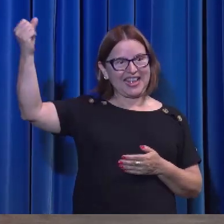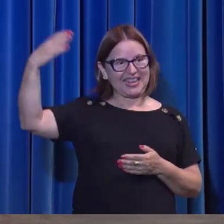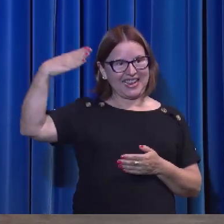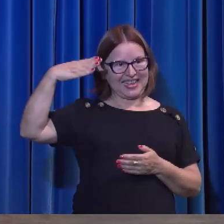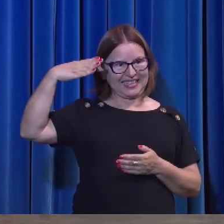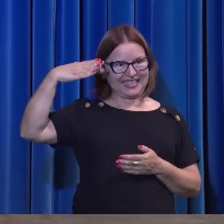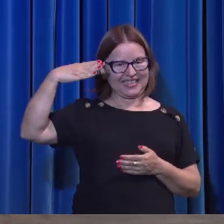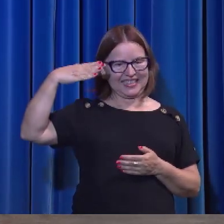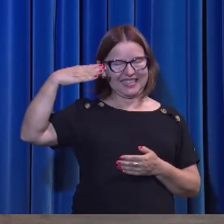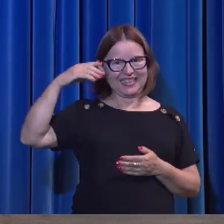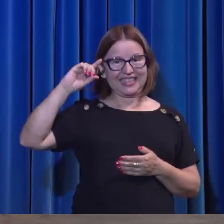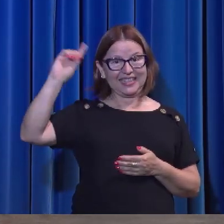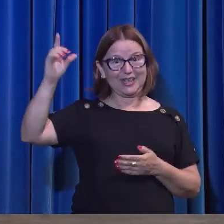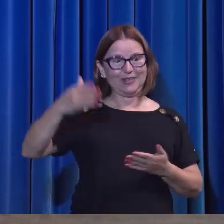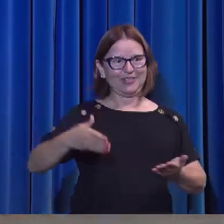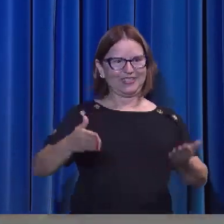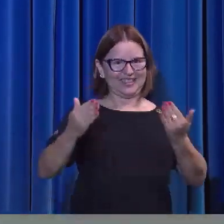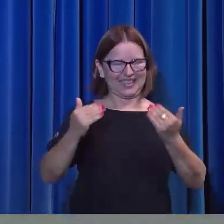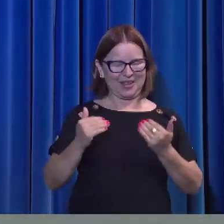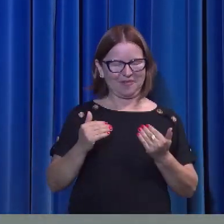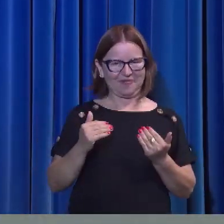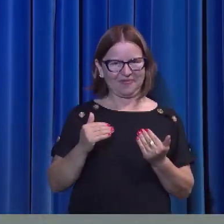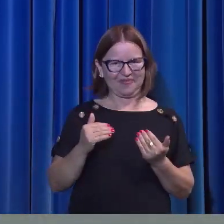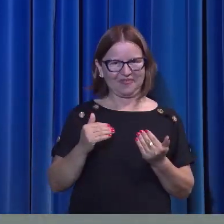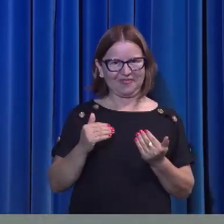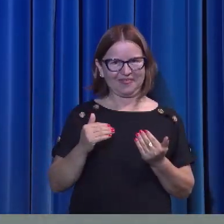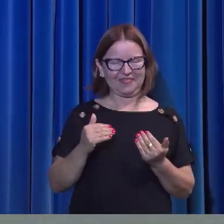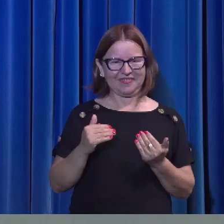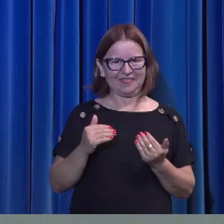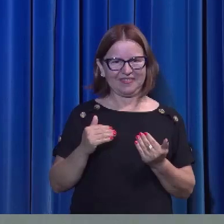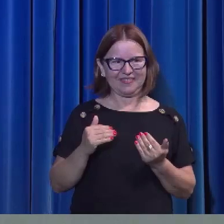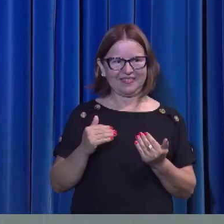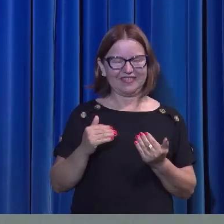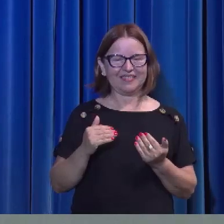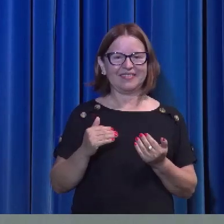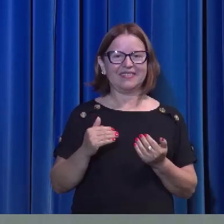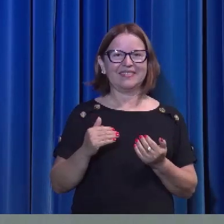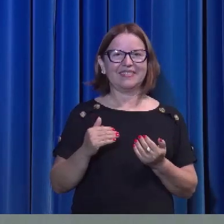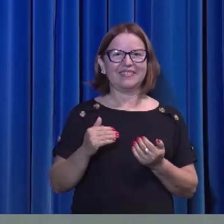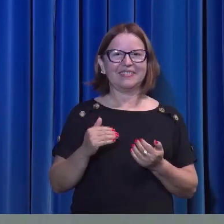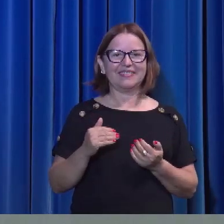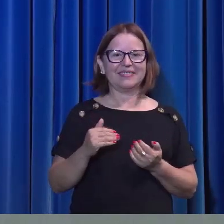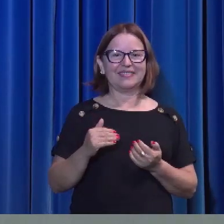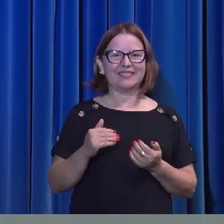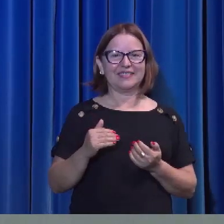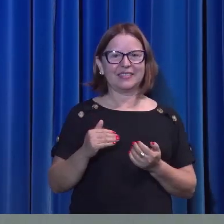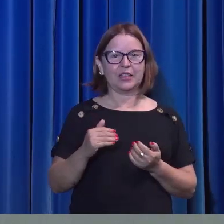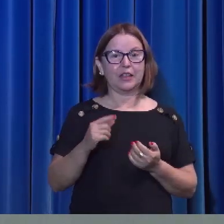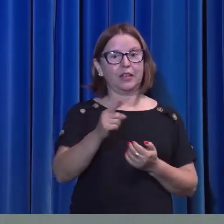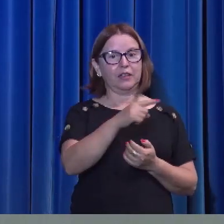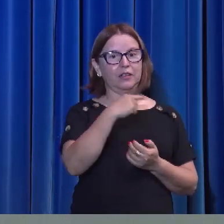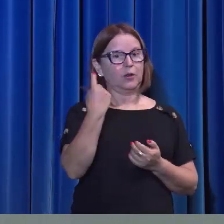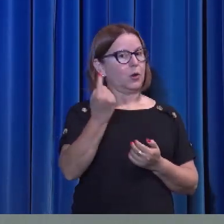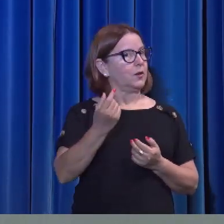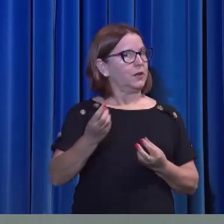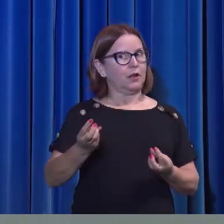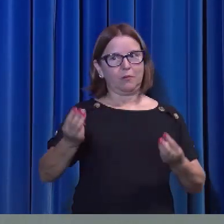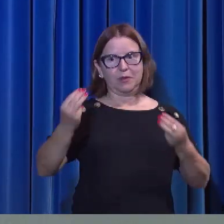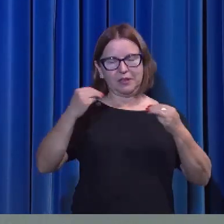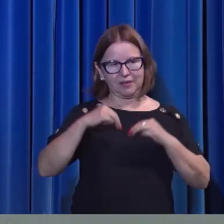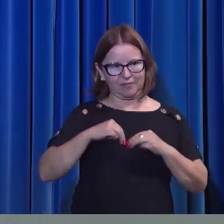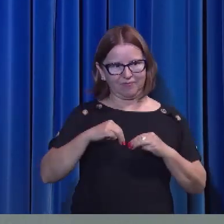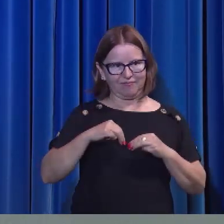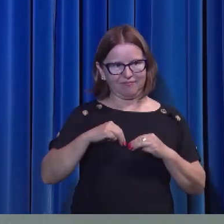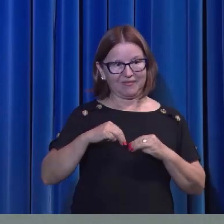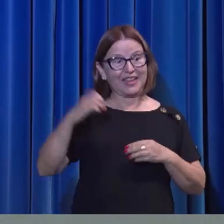nos dar o que nós não merecemos. Graça é Deus